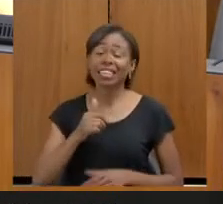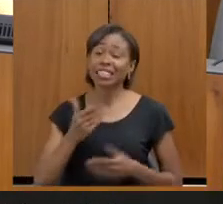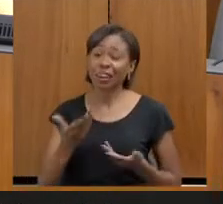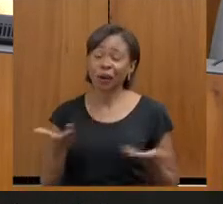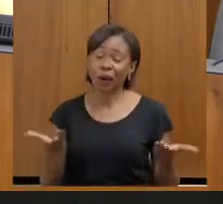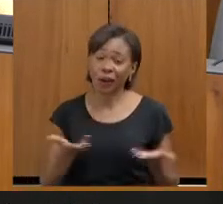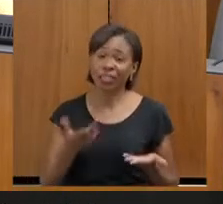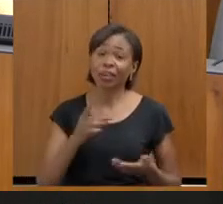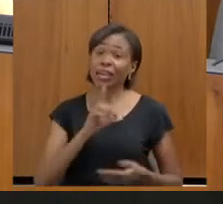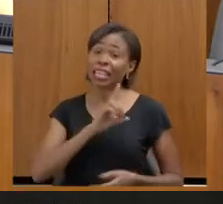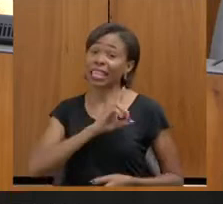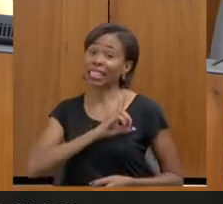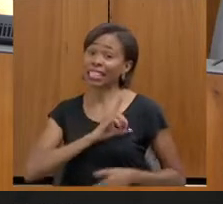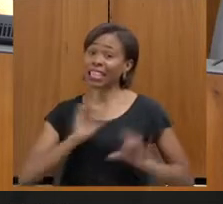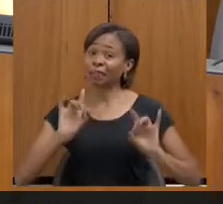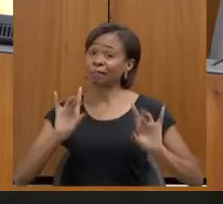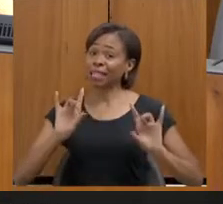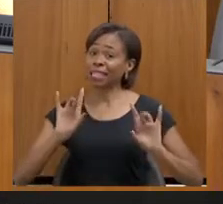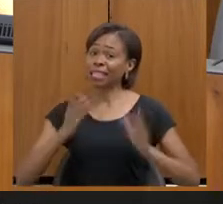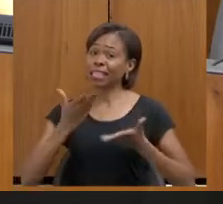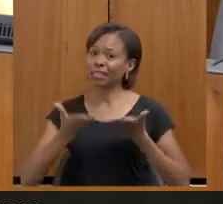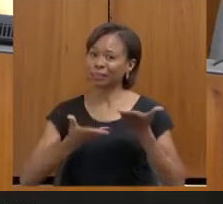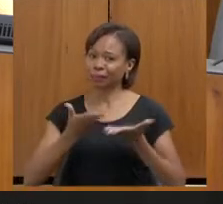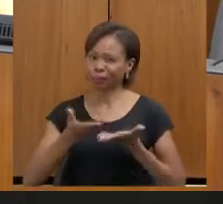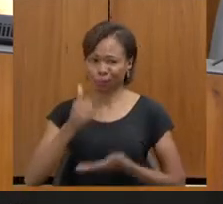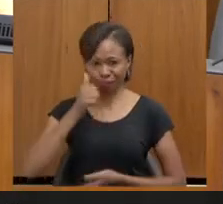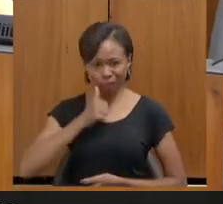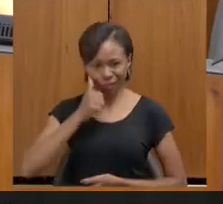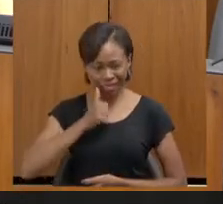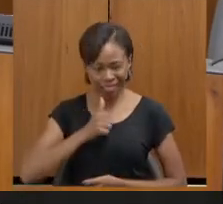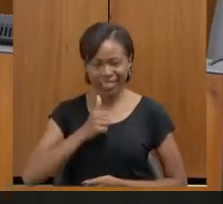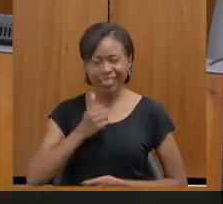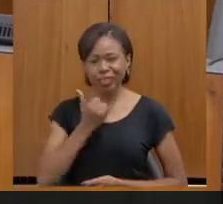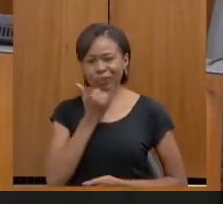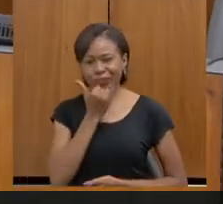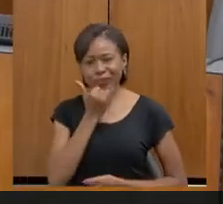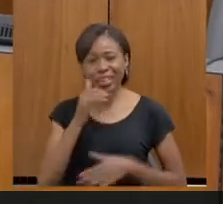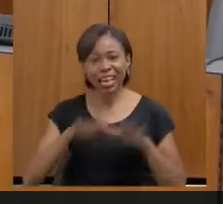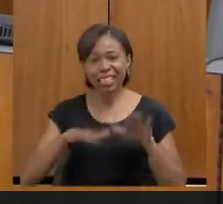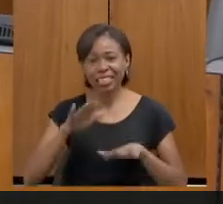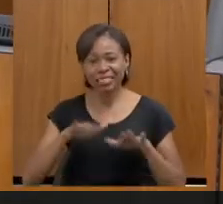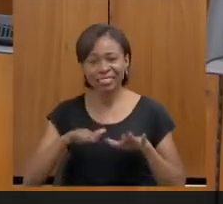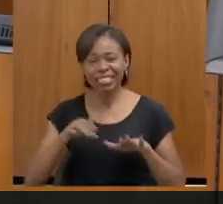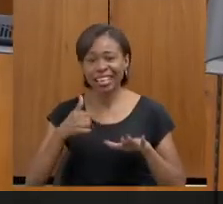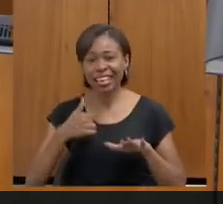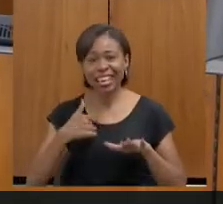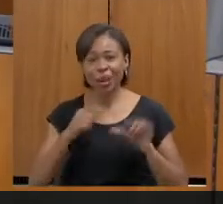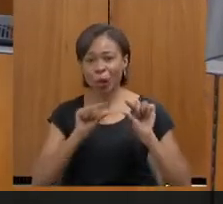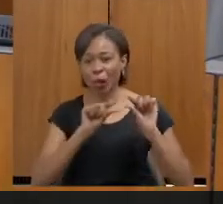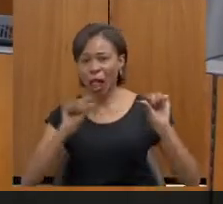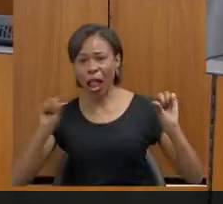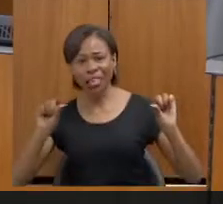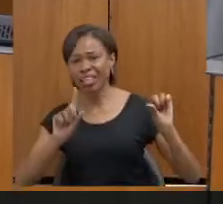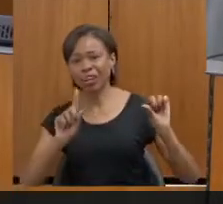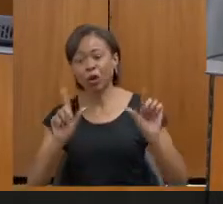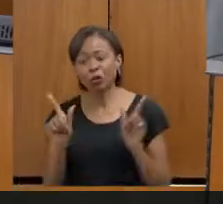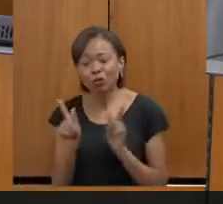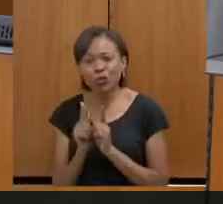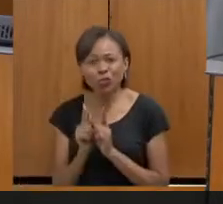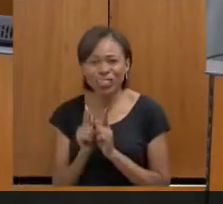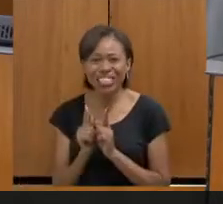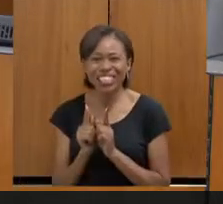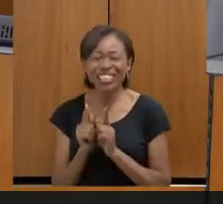a delegacia especializada de atendimento à mulher. Então, desculpa se, em algum momento, eu não uso o nome técnico e uso, assim, um nome afetivo.